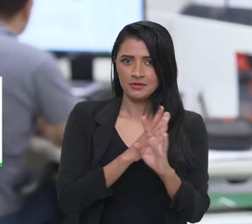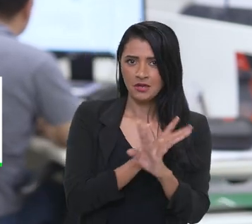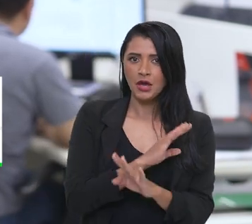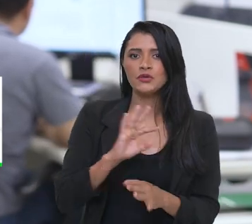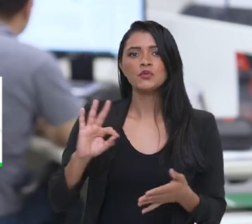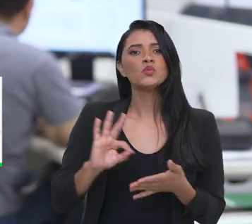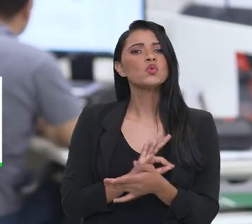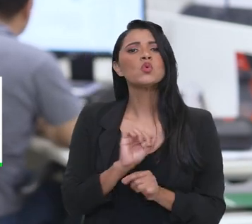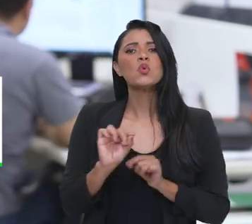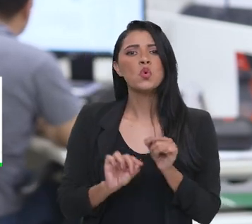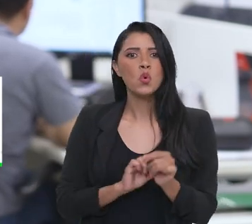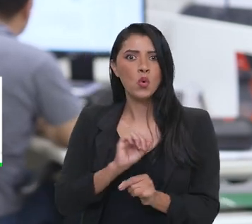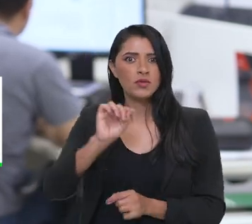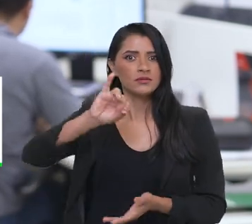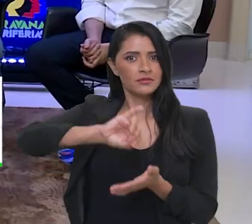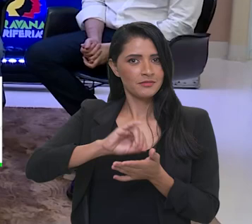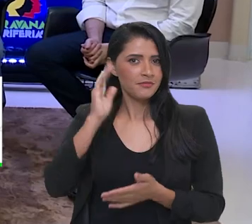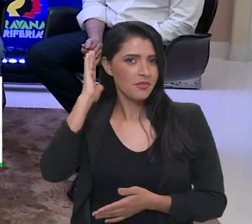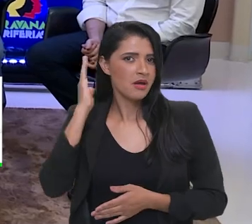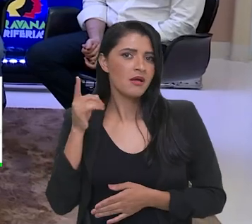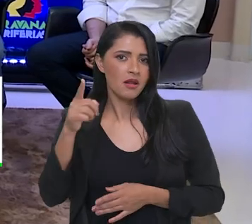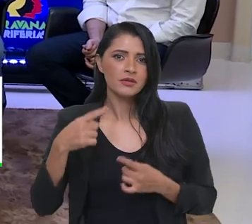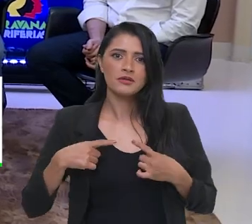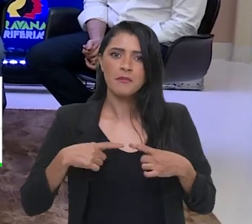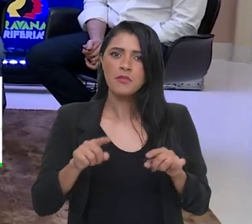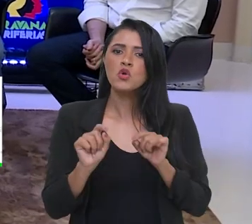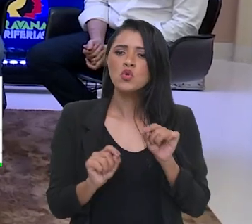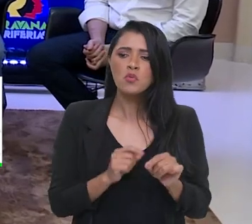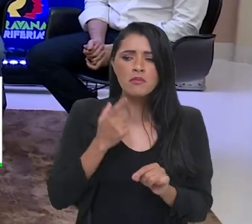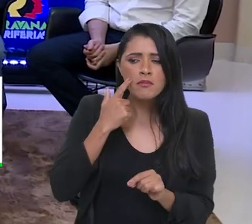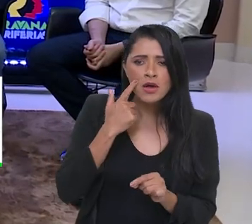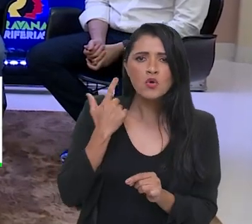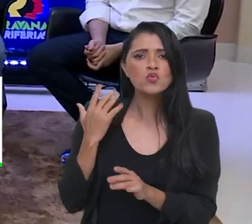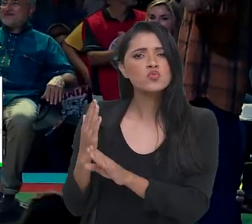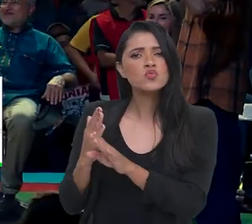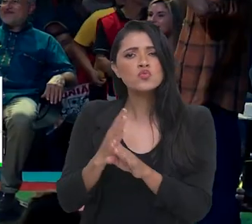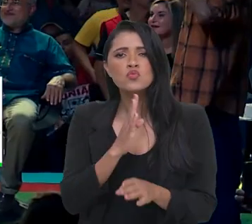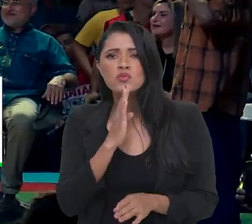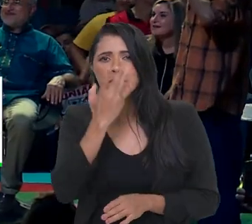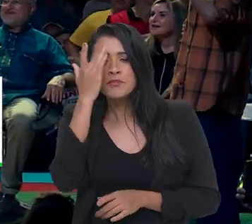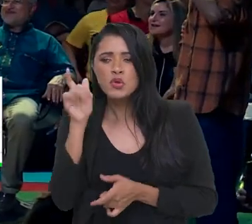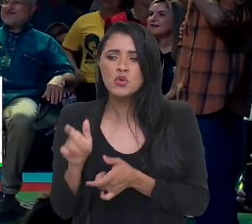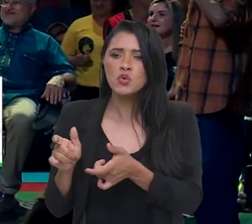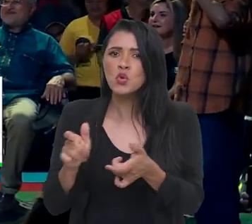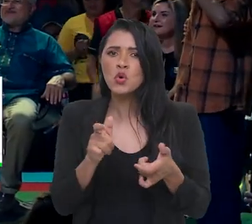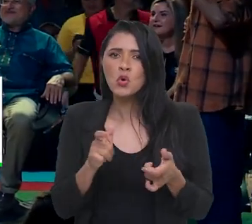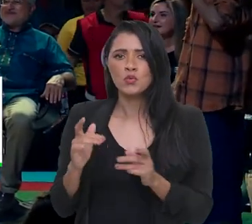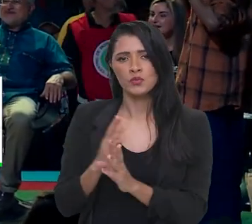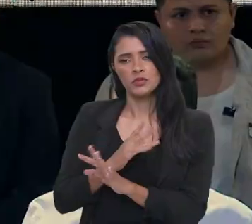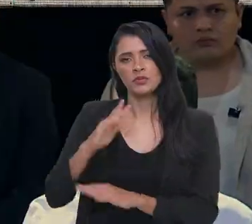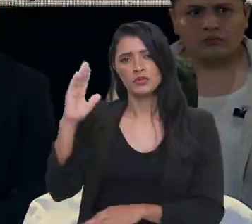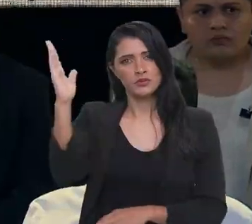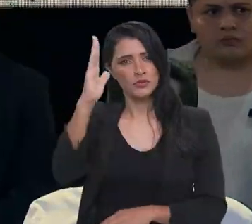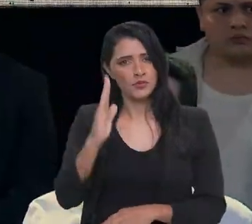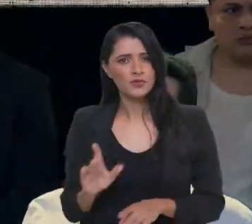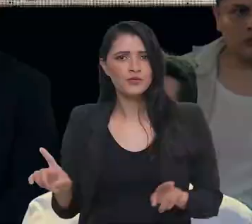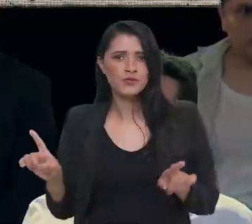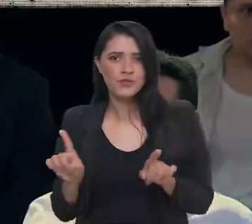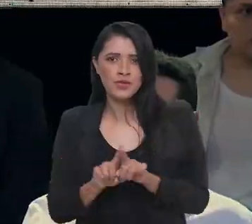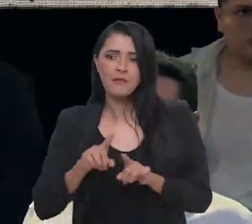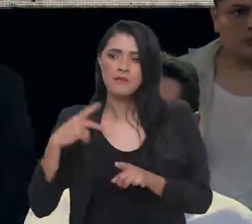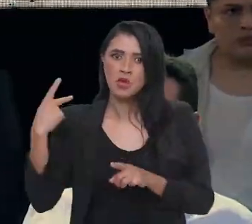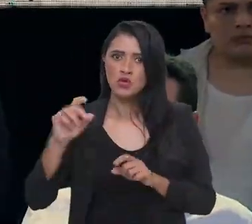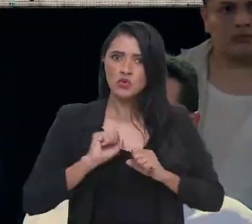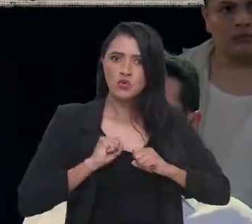Cidades realizou em Belém, no Pará, o lançamento da ação que quer conhecer os agentes locais das cidades brasileiras